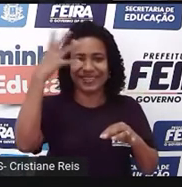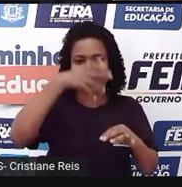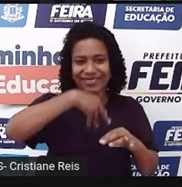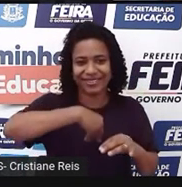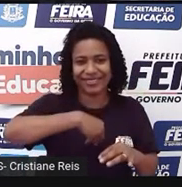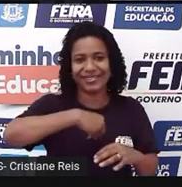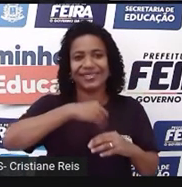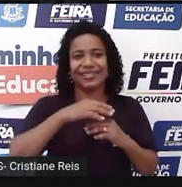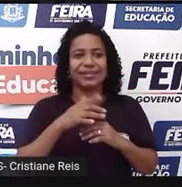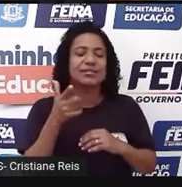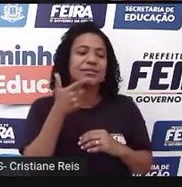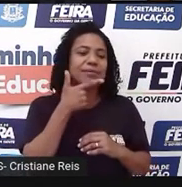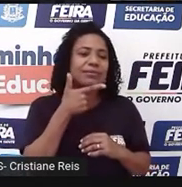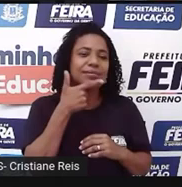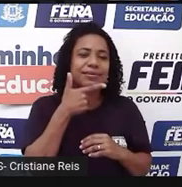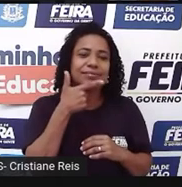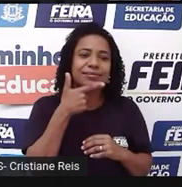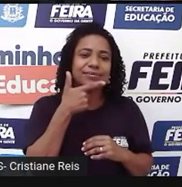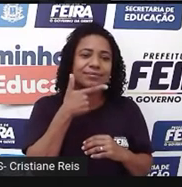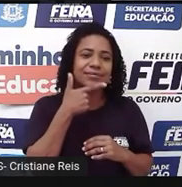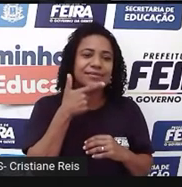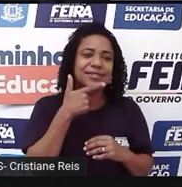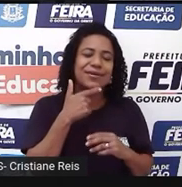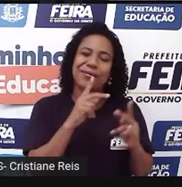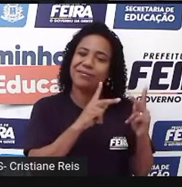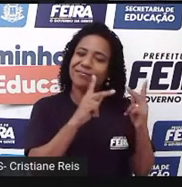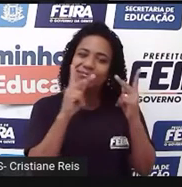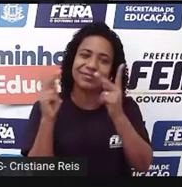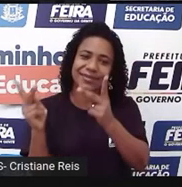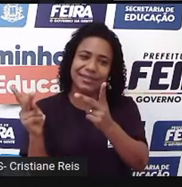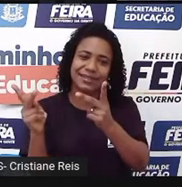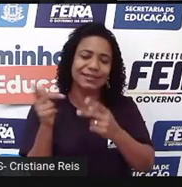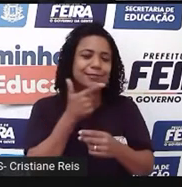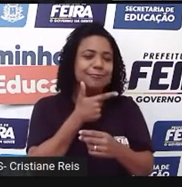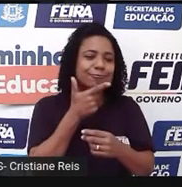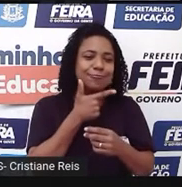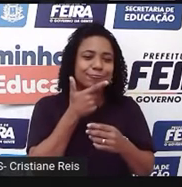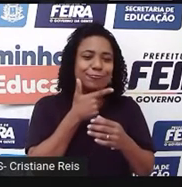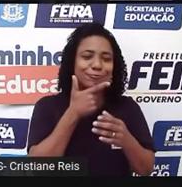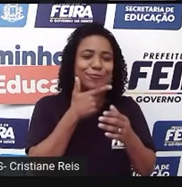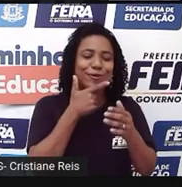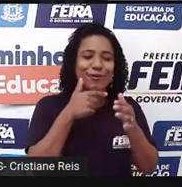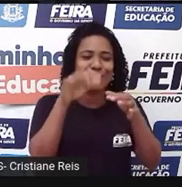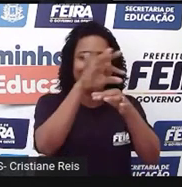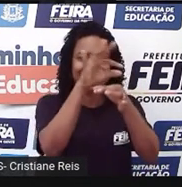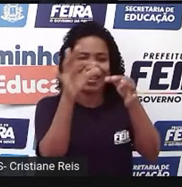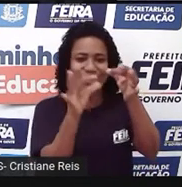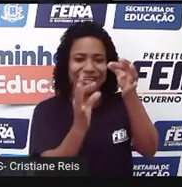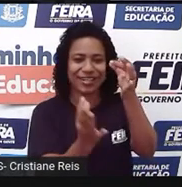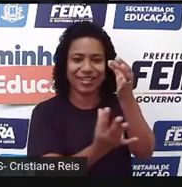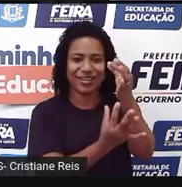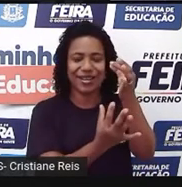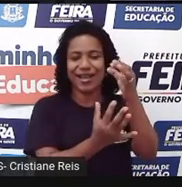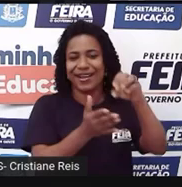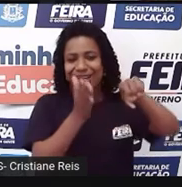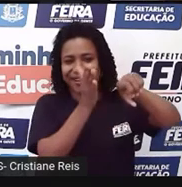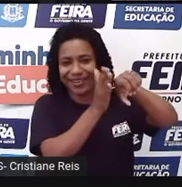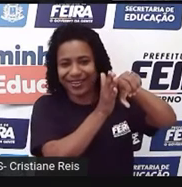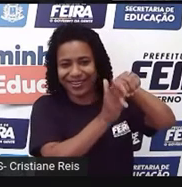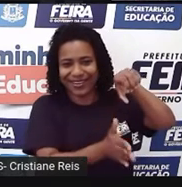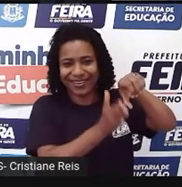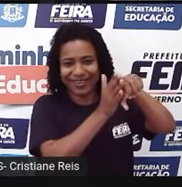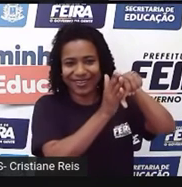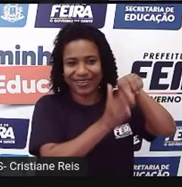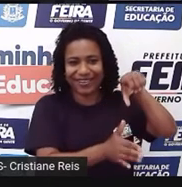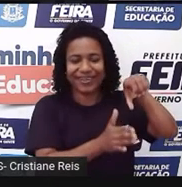ainda tem aqueles queijinhos. Ô, gente, quem nunca foi lá comer aquele queijinho com a bacinha, né? De cachoeira. Quem nunca, quem